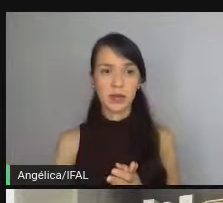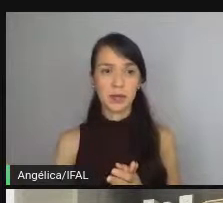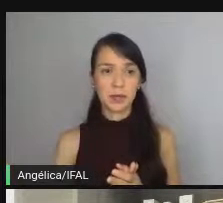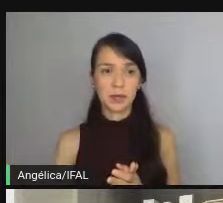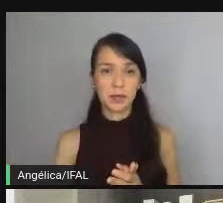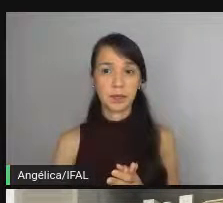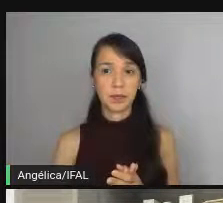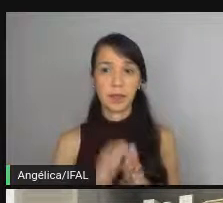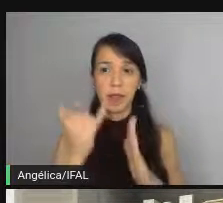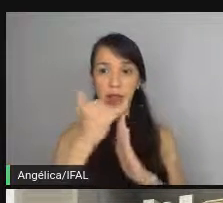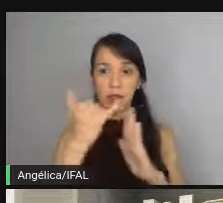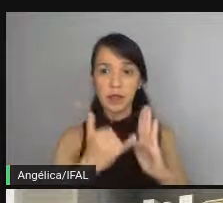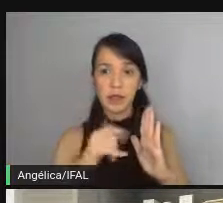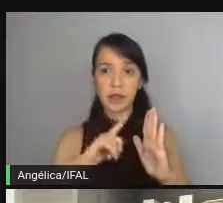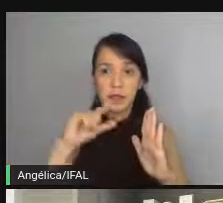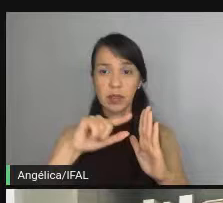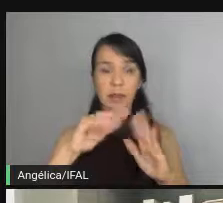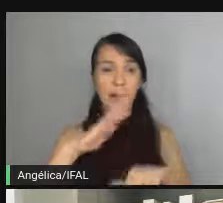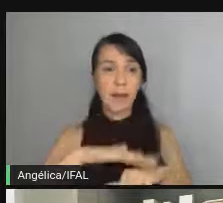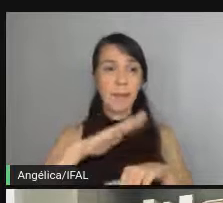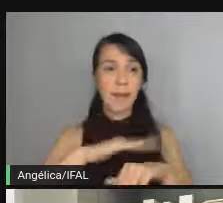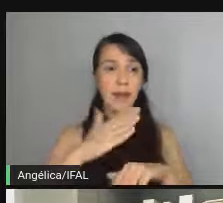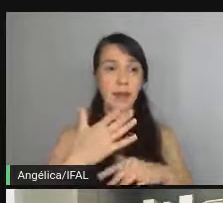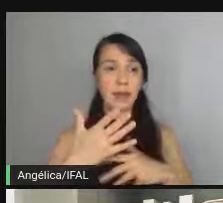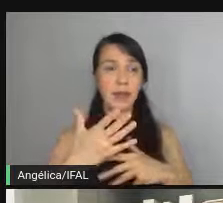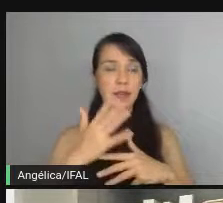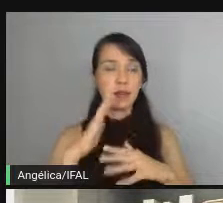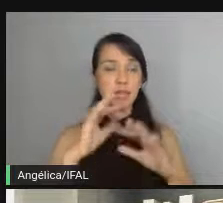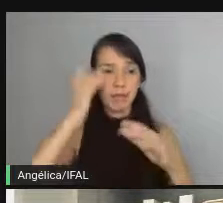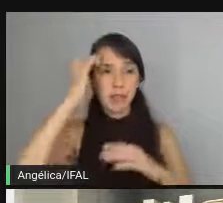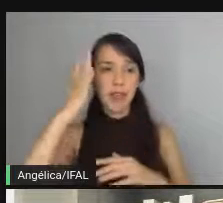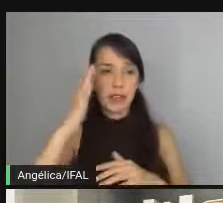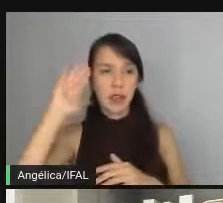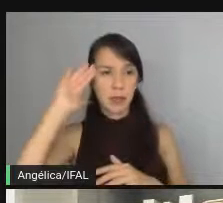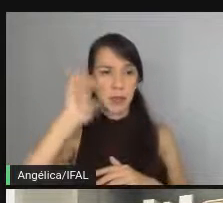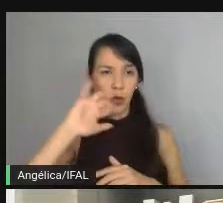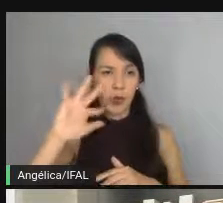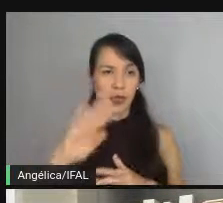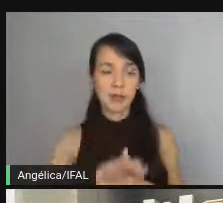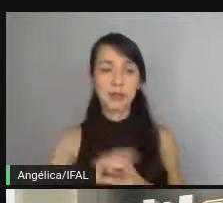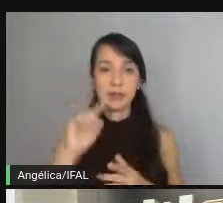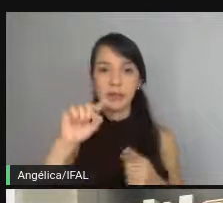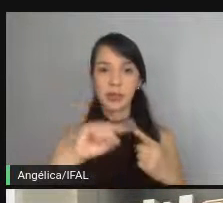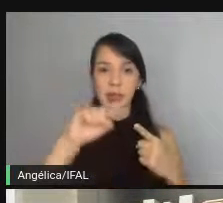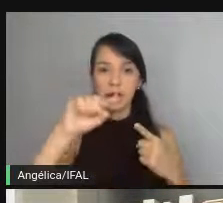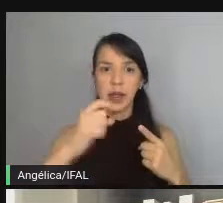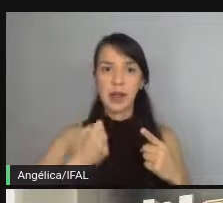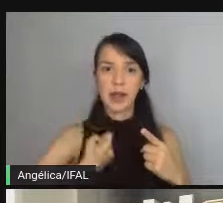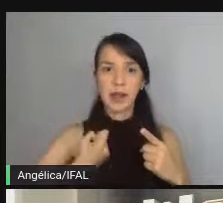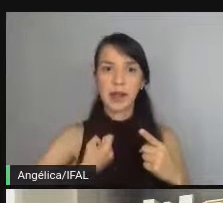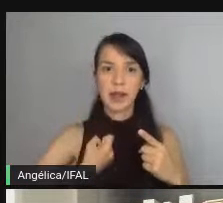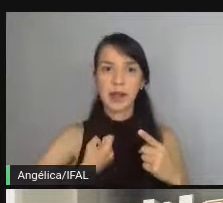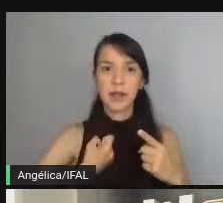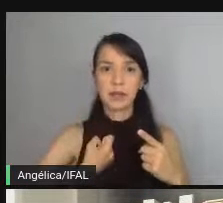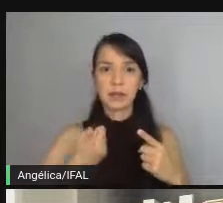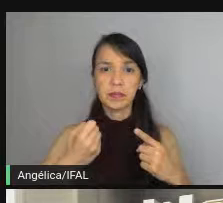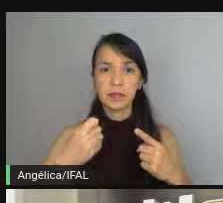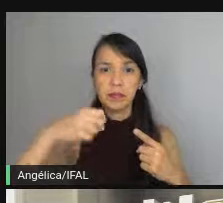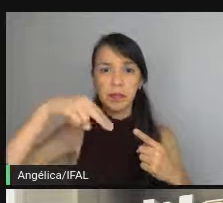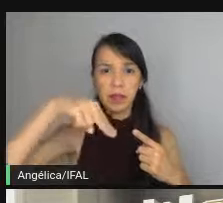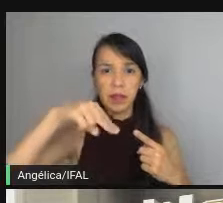das informações de um modo mais fácil, tá? Então, por exemplo, aqui é criar um endpoint para calcular a exponência de uma,